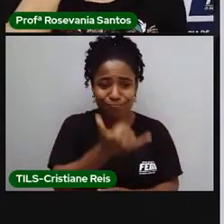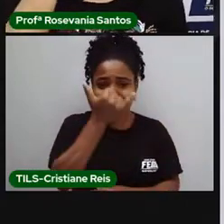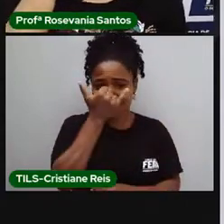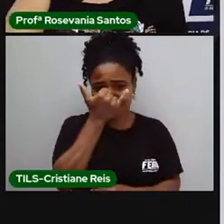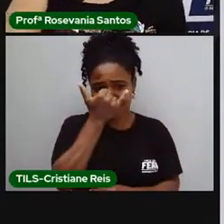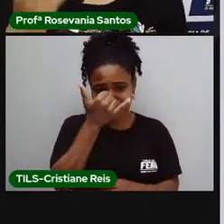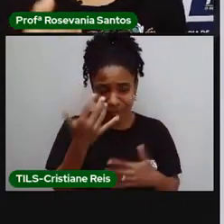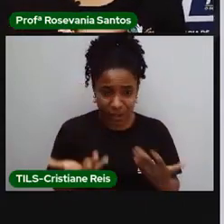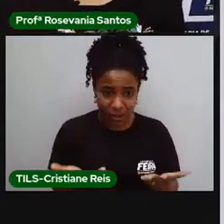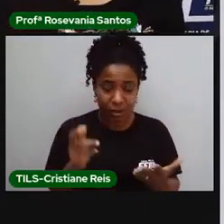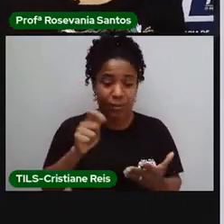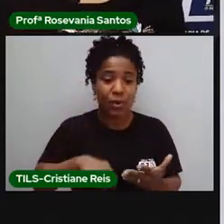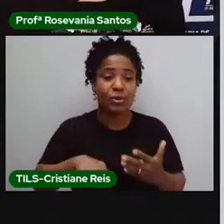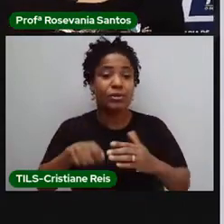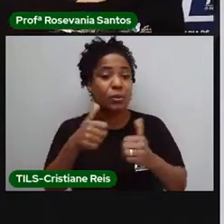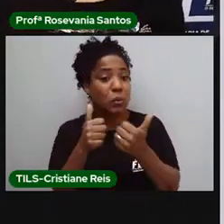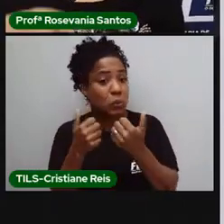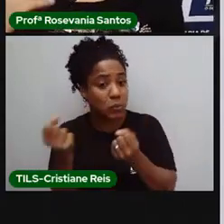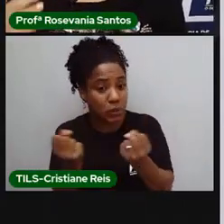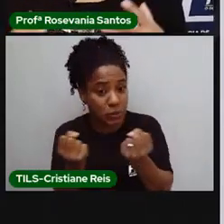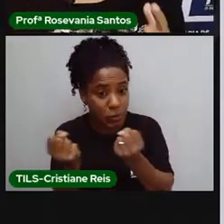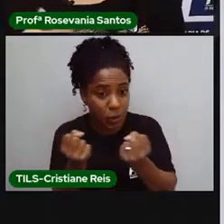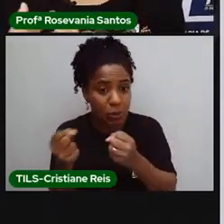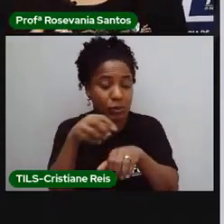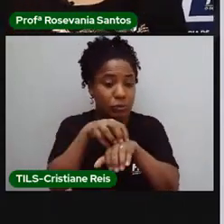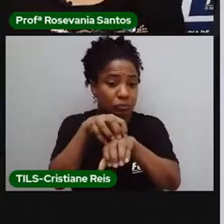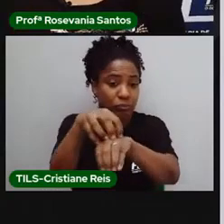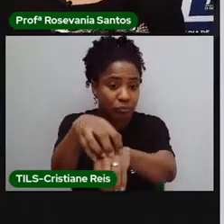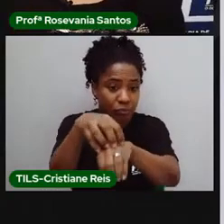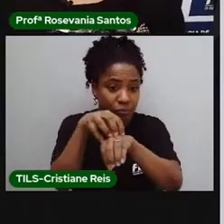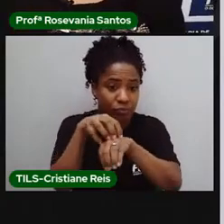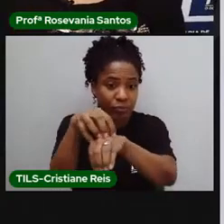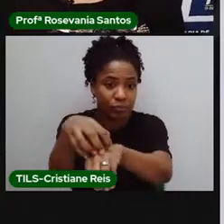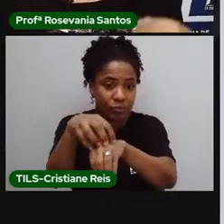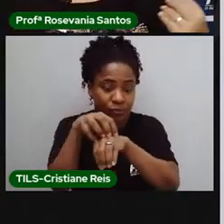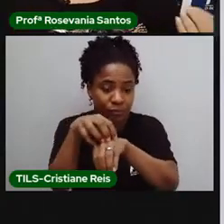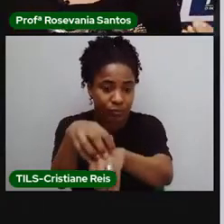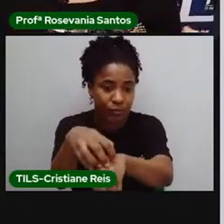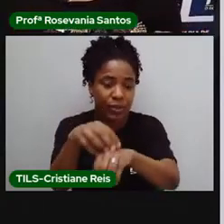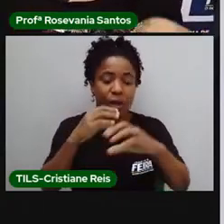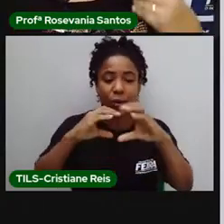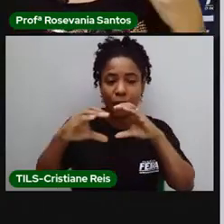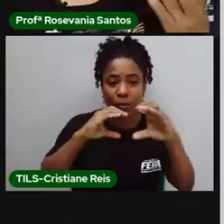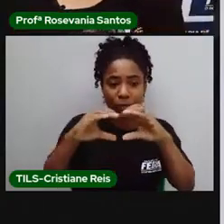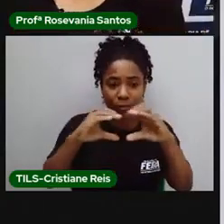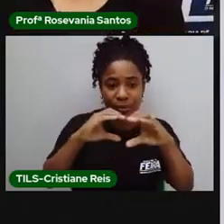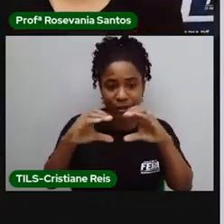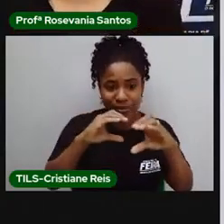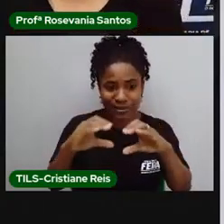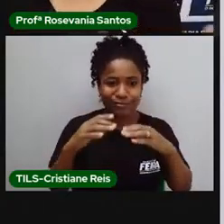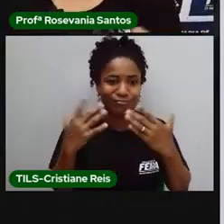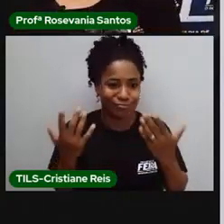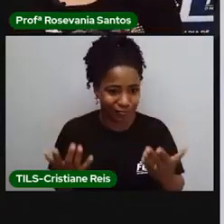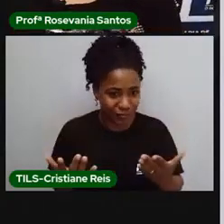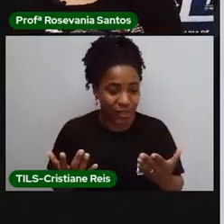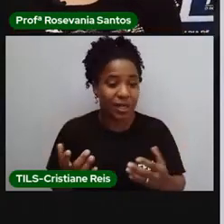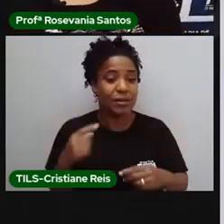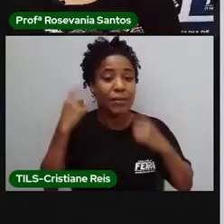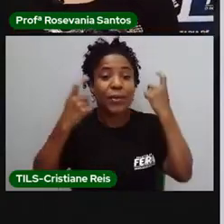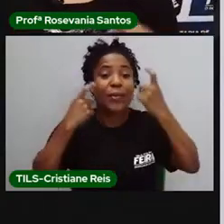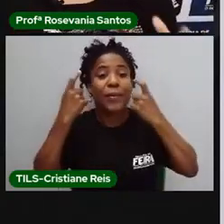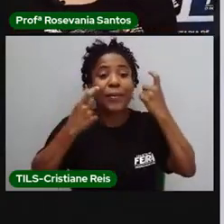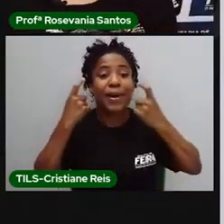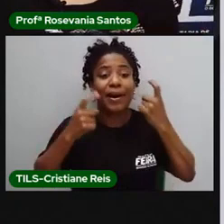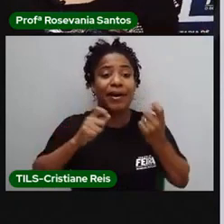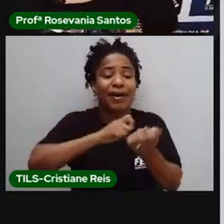poderia ser o transporte. Olha como a gente fica com medo, às vezes, né, de uma greve dos caminhoneiros, por